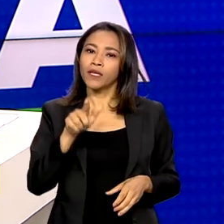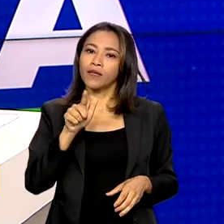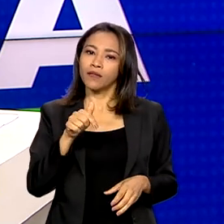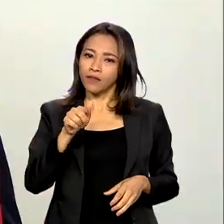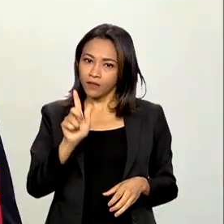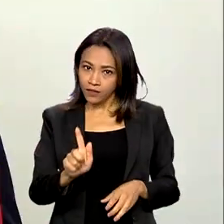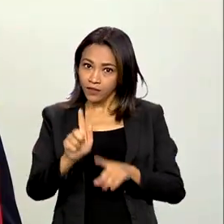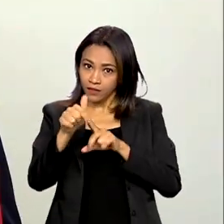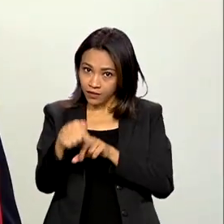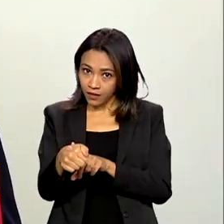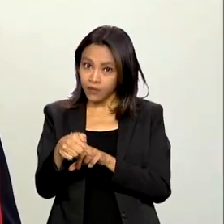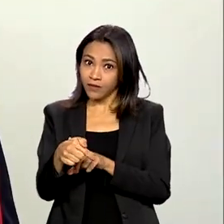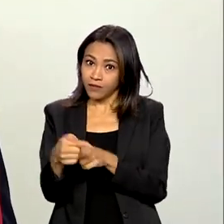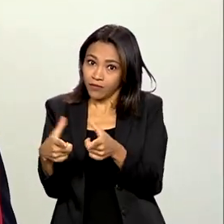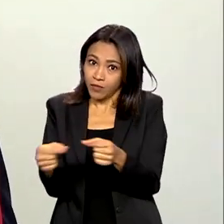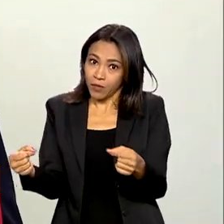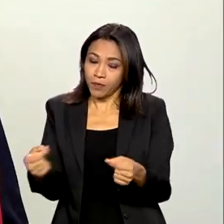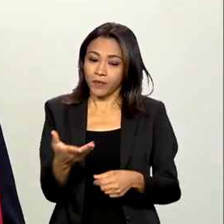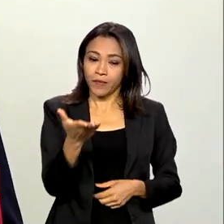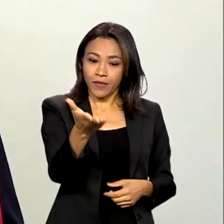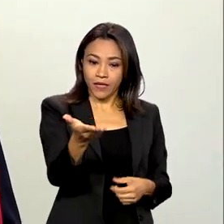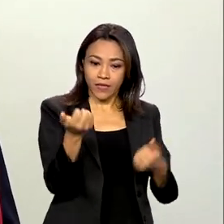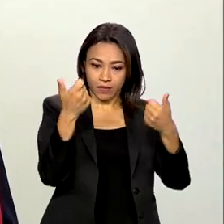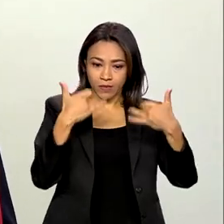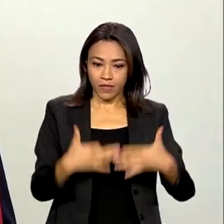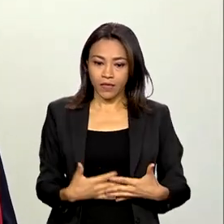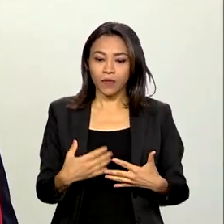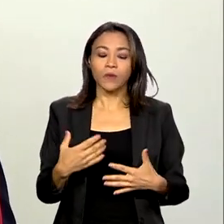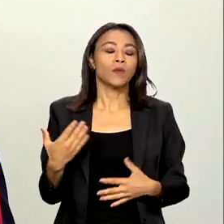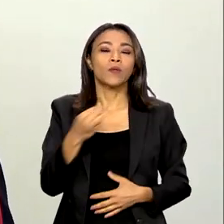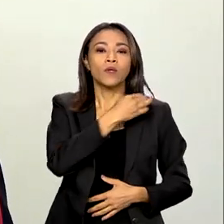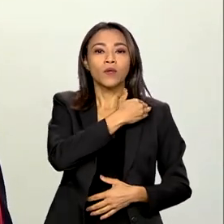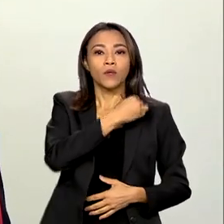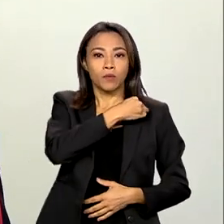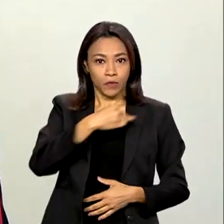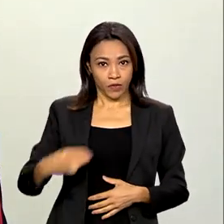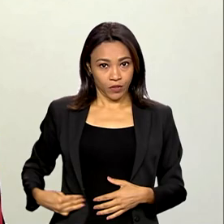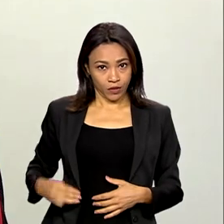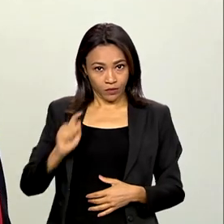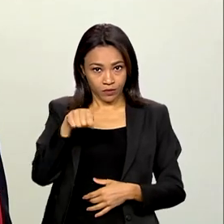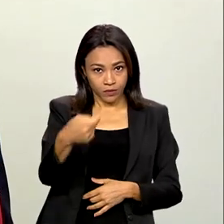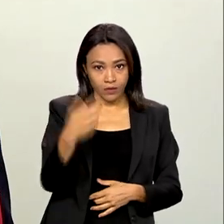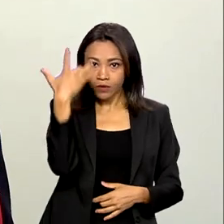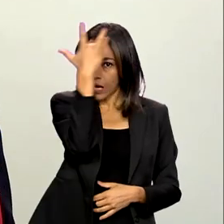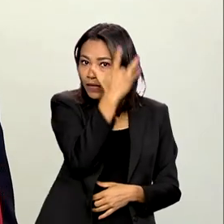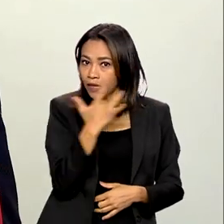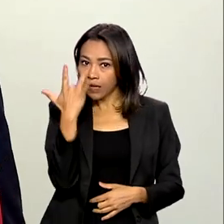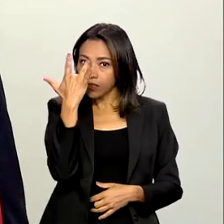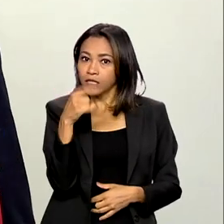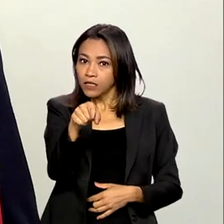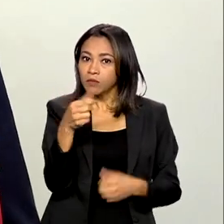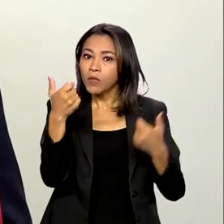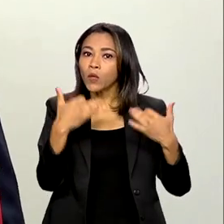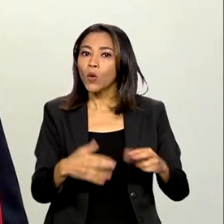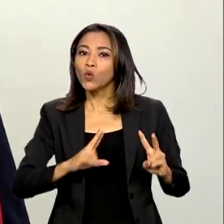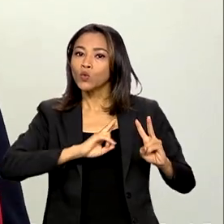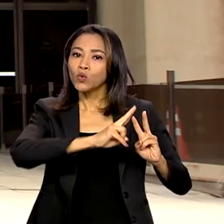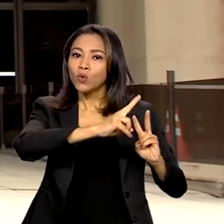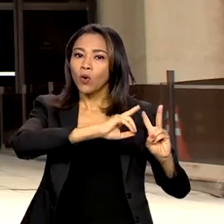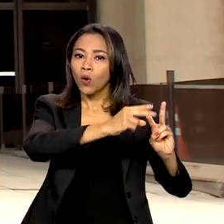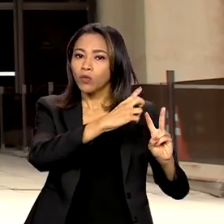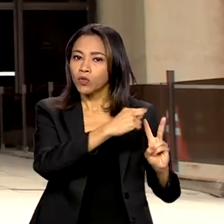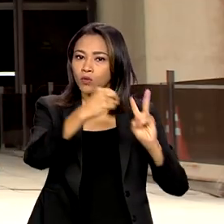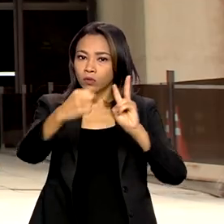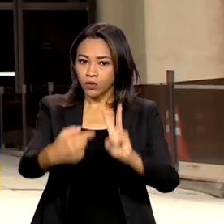no Japão. De acordo com o ministro da Fazenda, Fernando Haddad, as indicações para o Banco Central reforçam